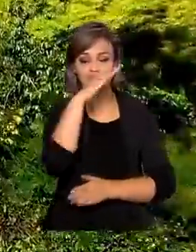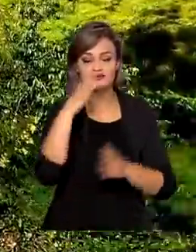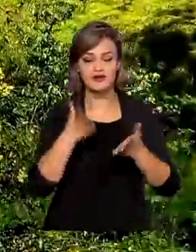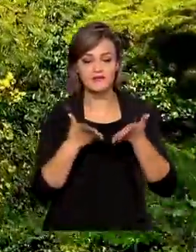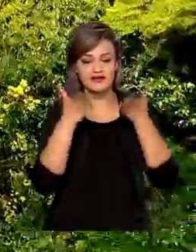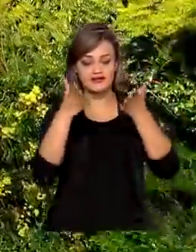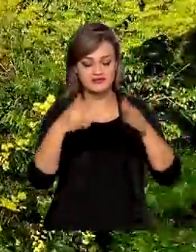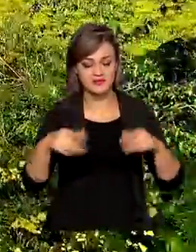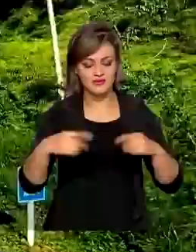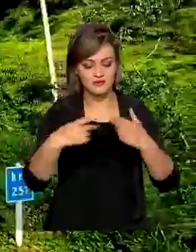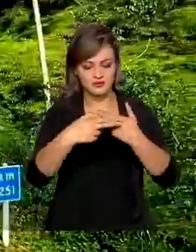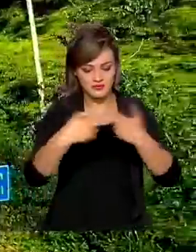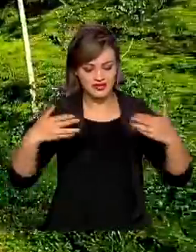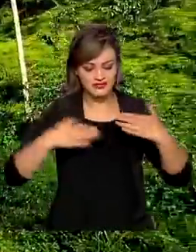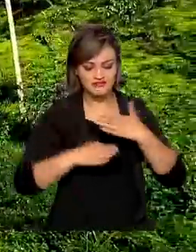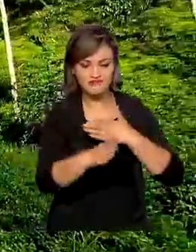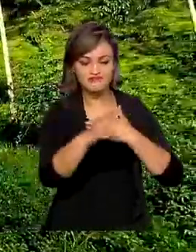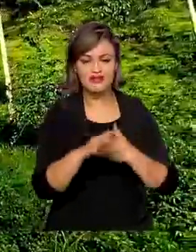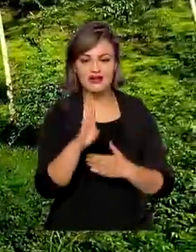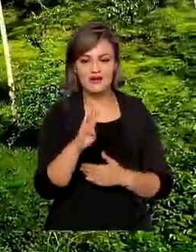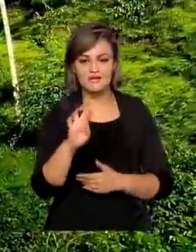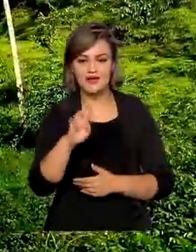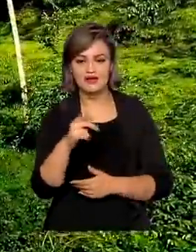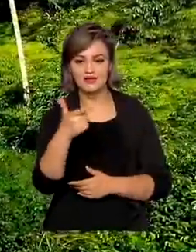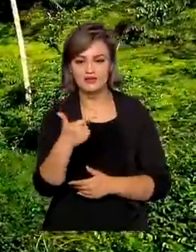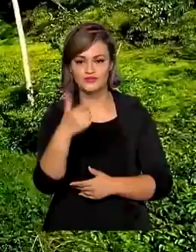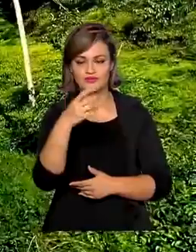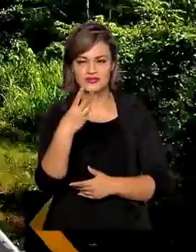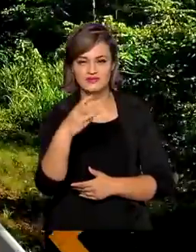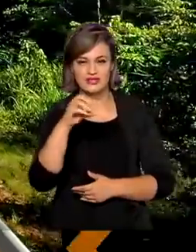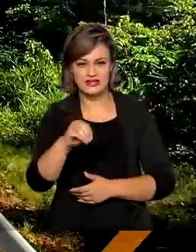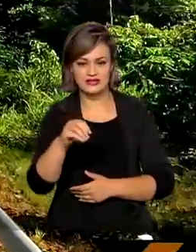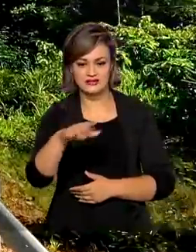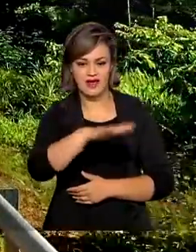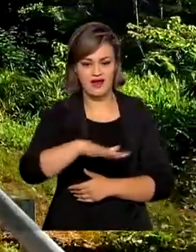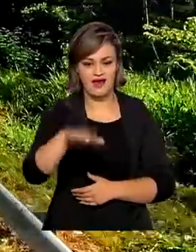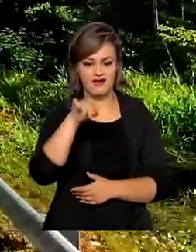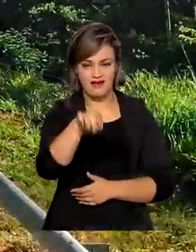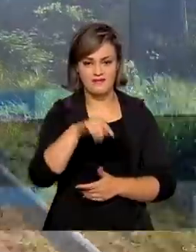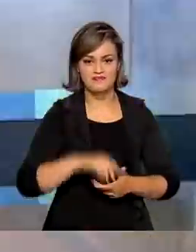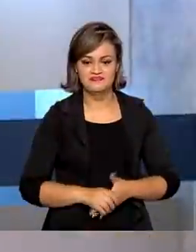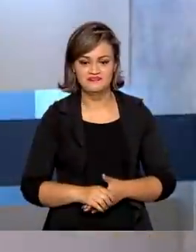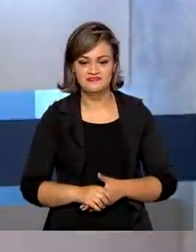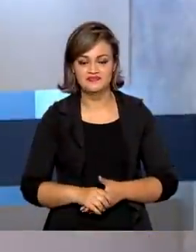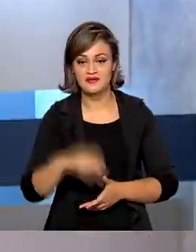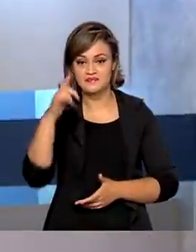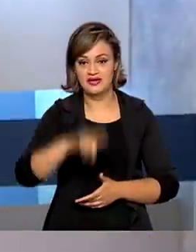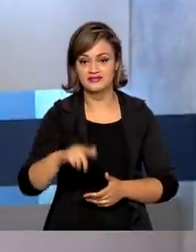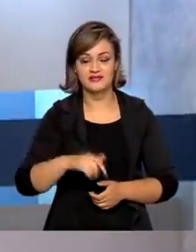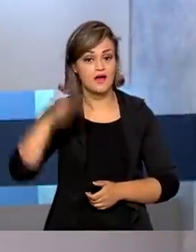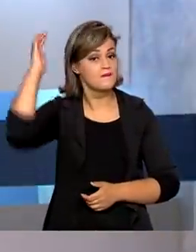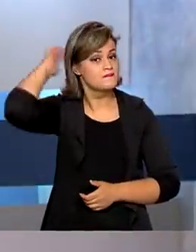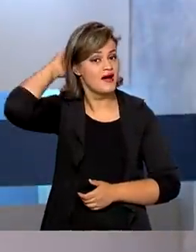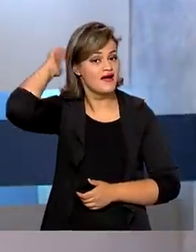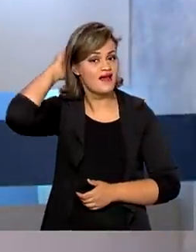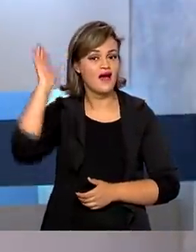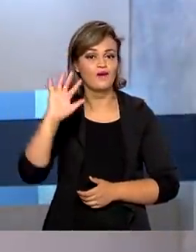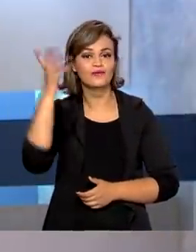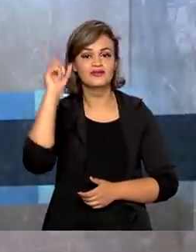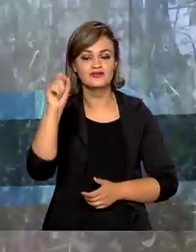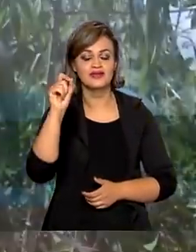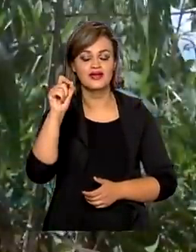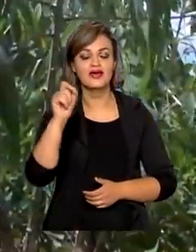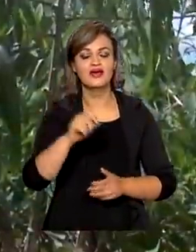de mais um trecho de melhorias na BR-230, conhecida como Transamazônica. Ainda no Pará, famílias